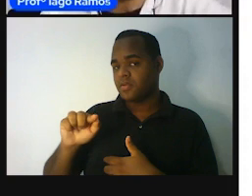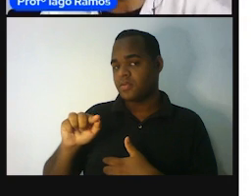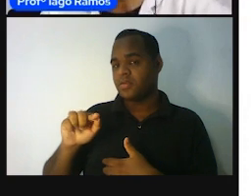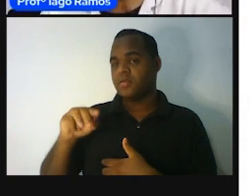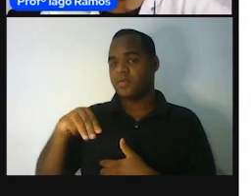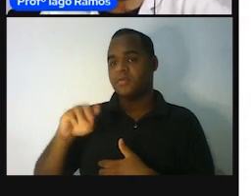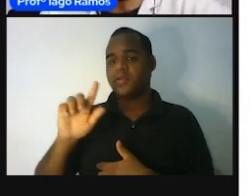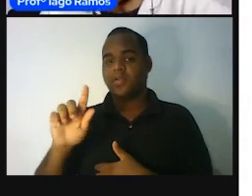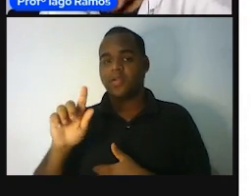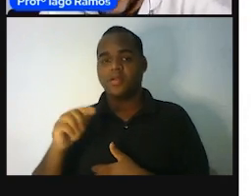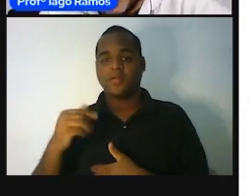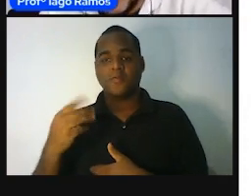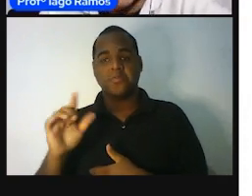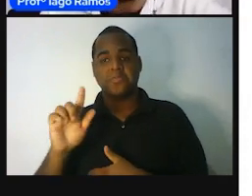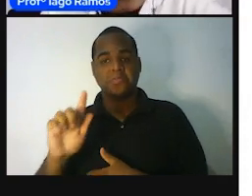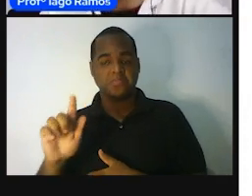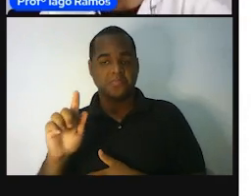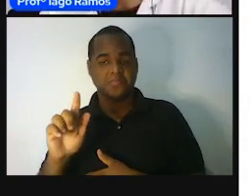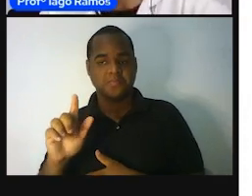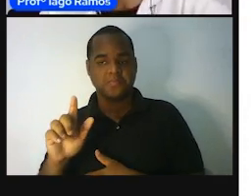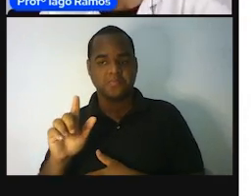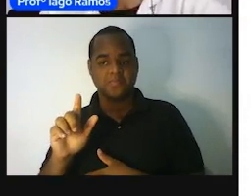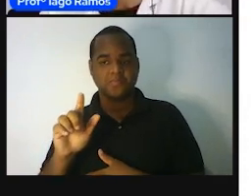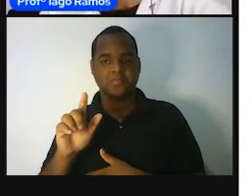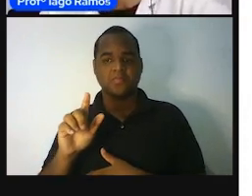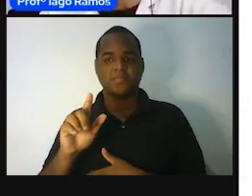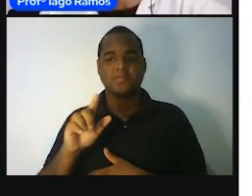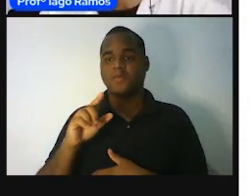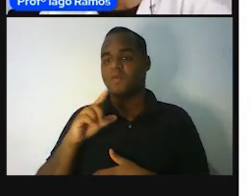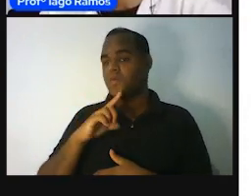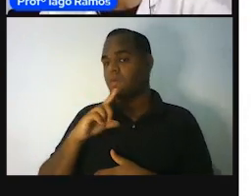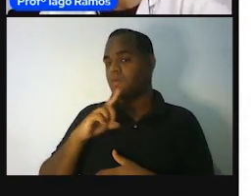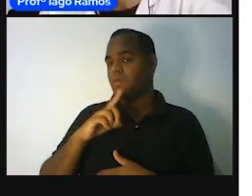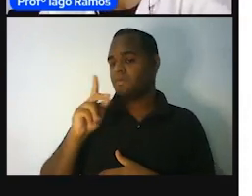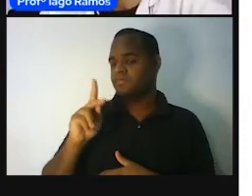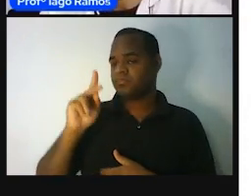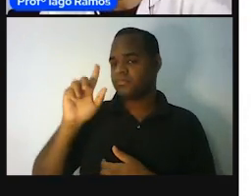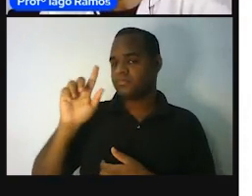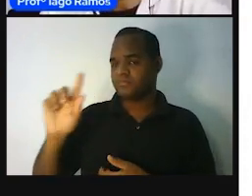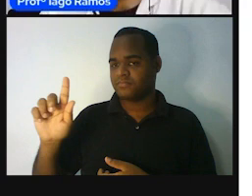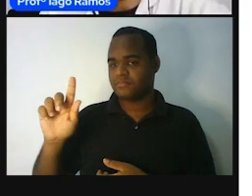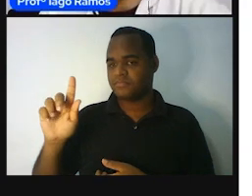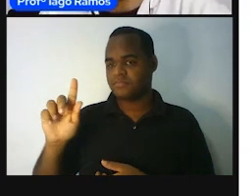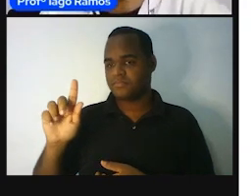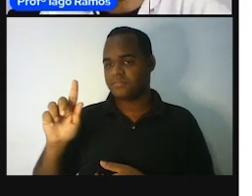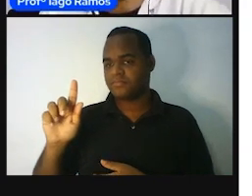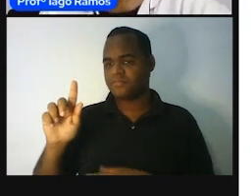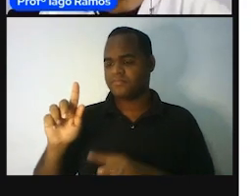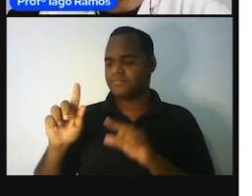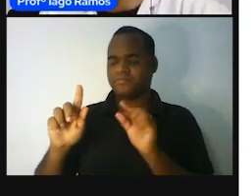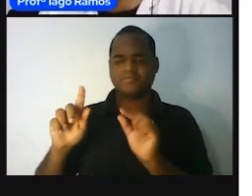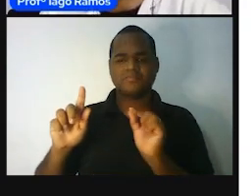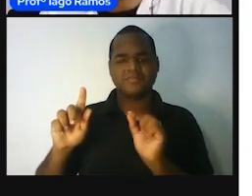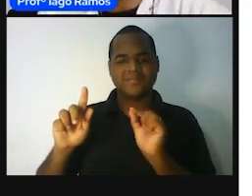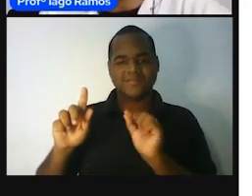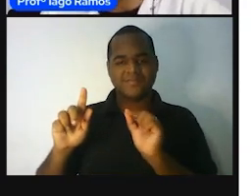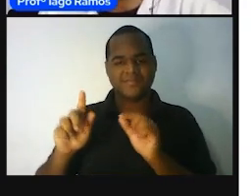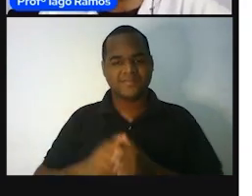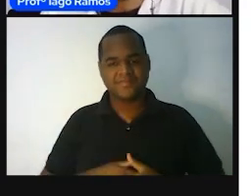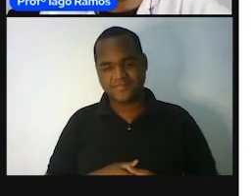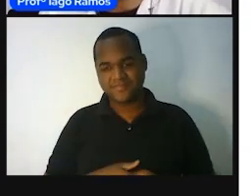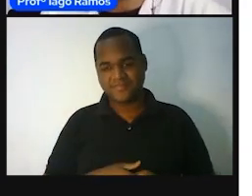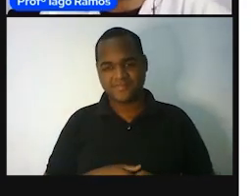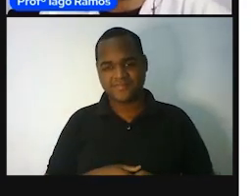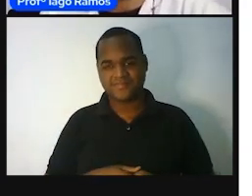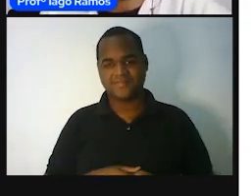ele vem em grama, ou ele vem em quilogramas? Como é que